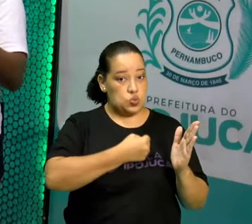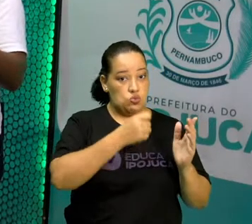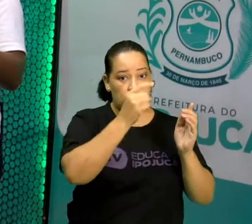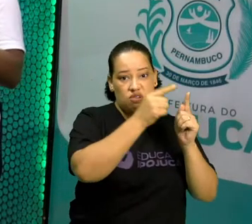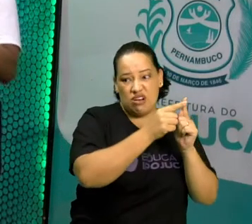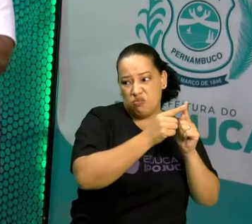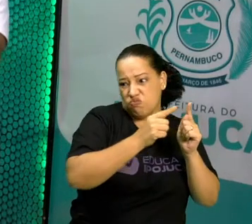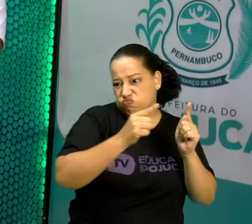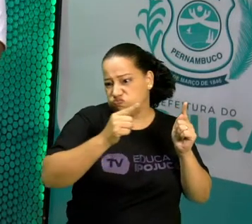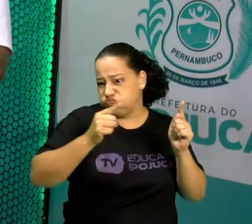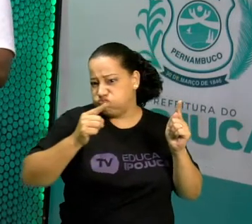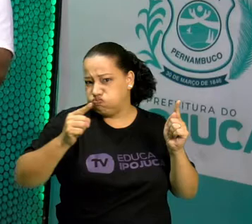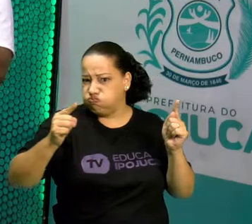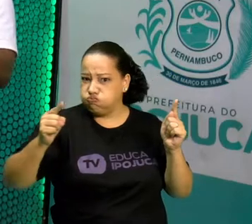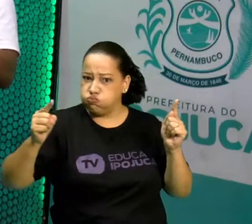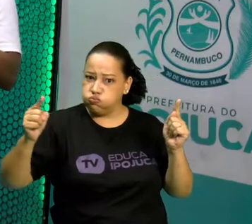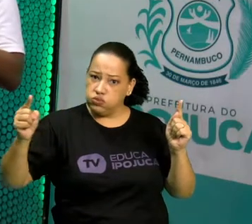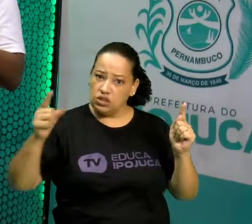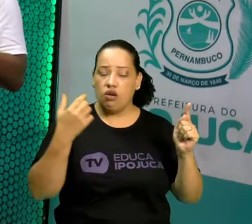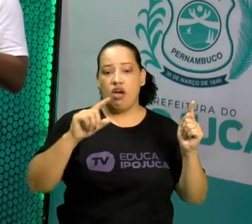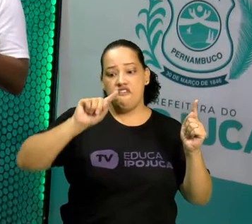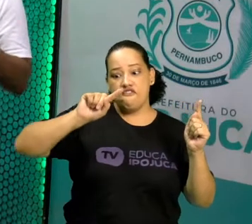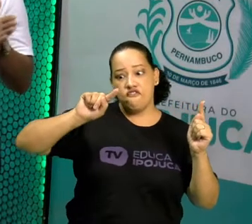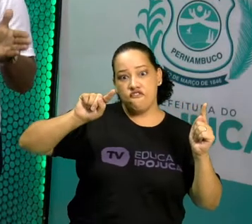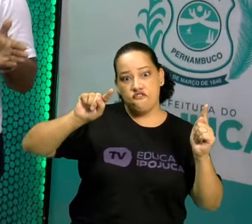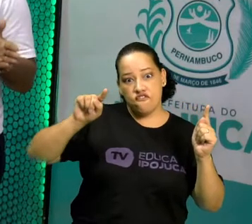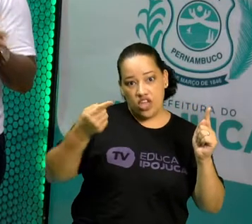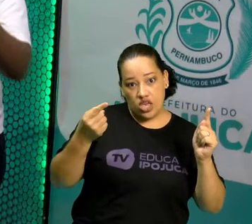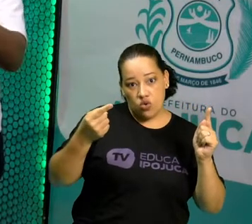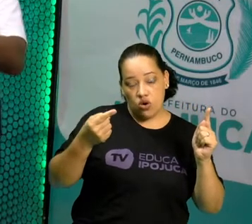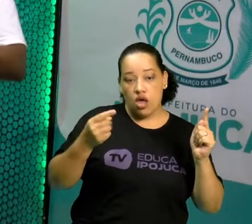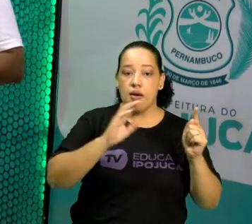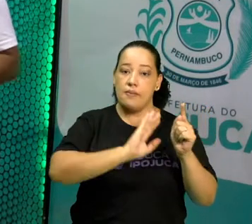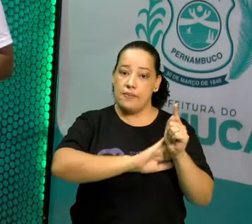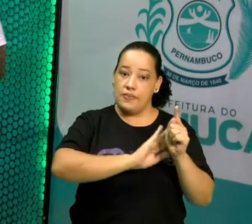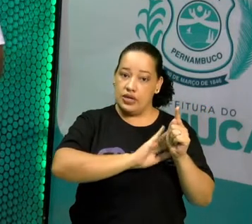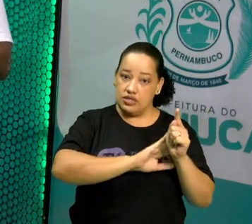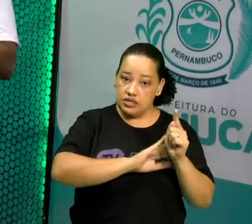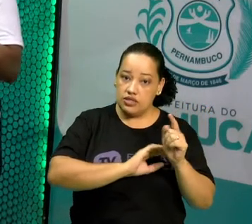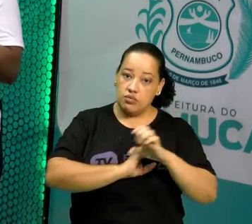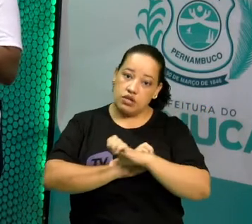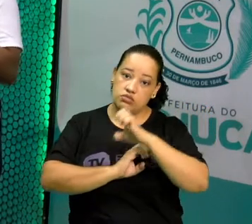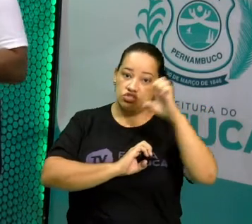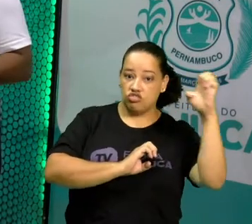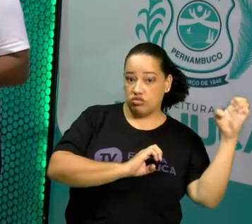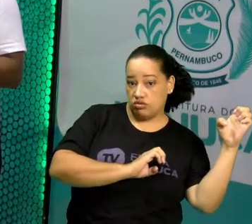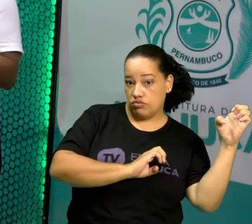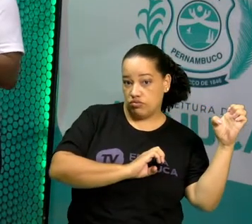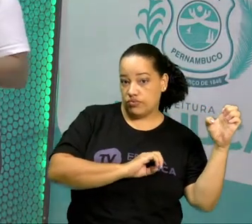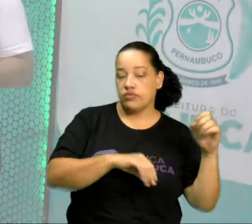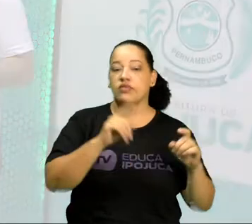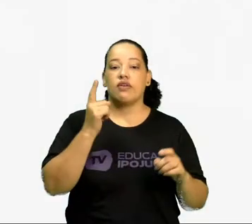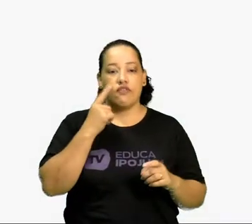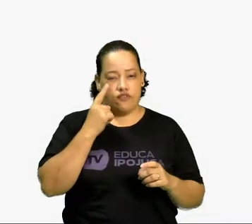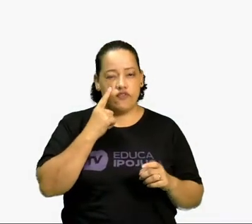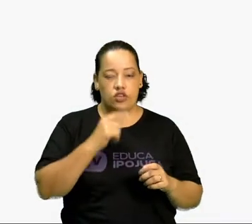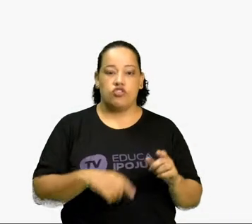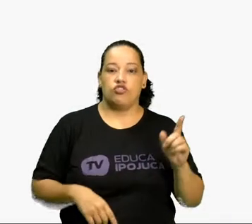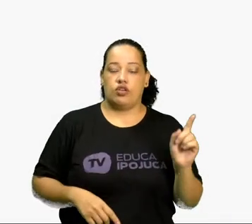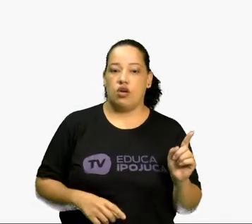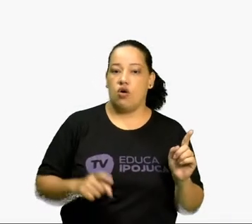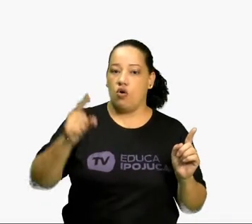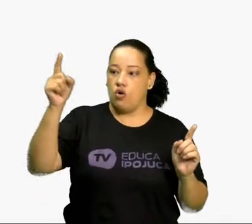número muito grande, a vírgula caminha para o lado esquerdo. Acompanhe comigo. A vírgula vai andar 1,